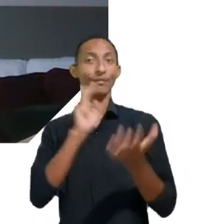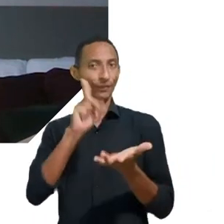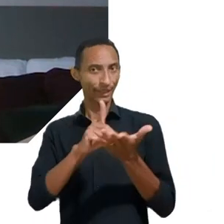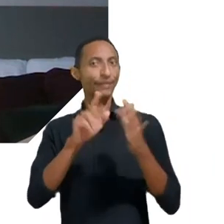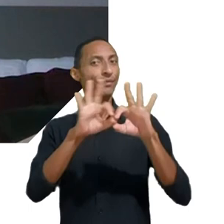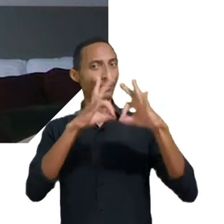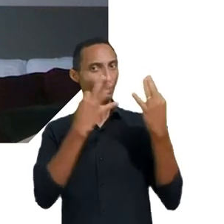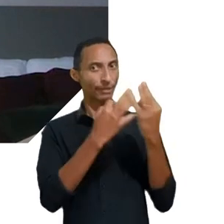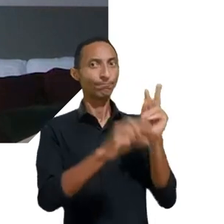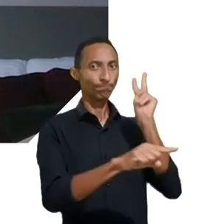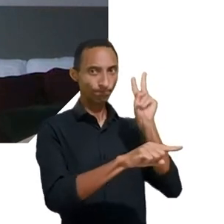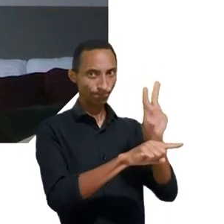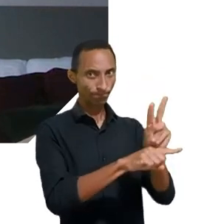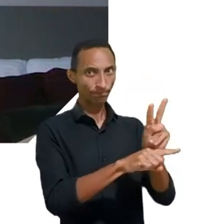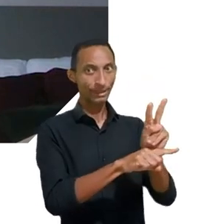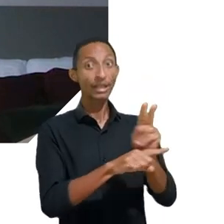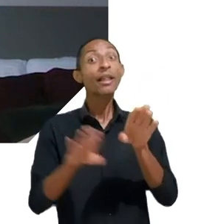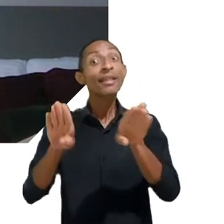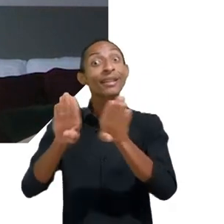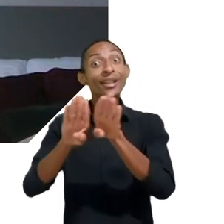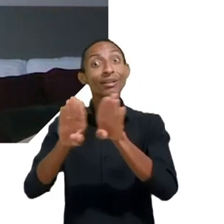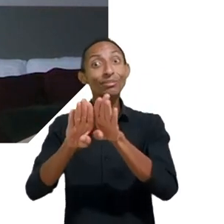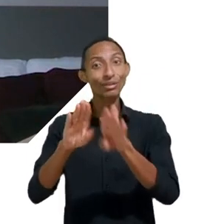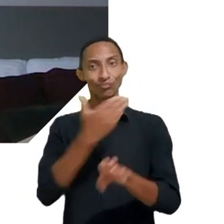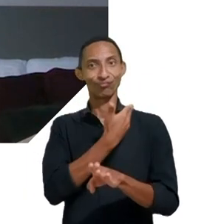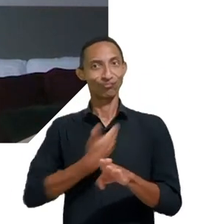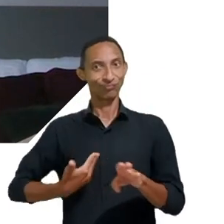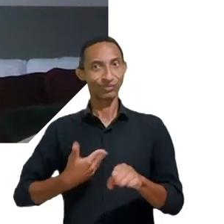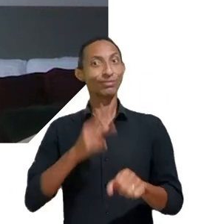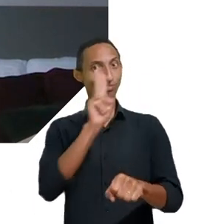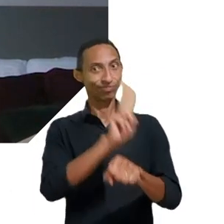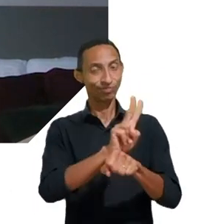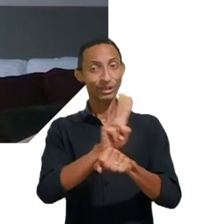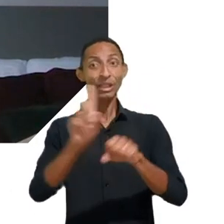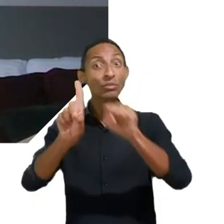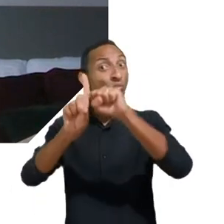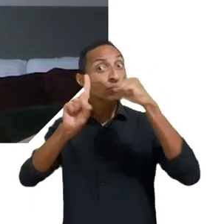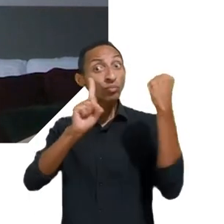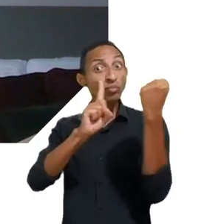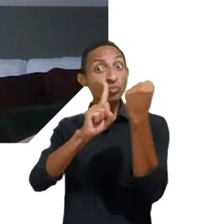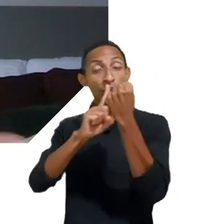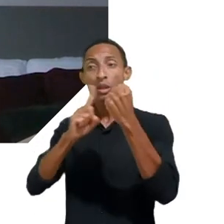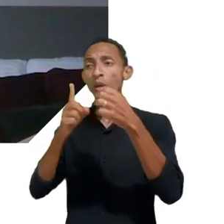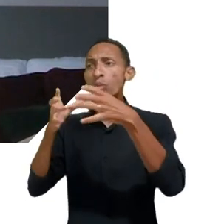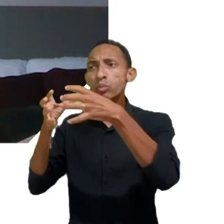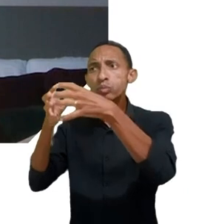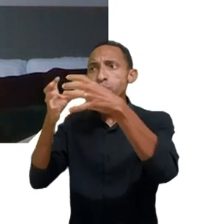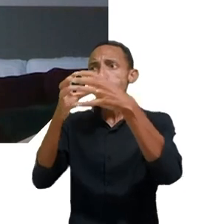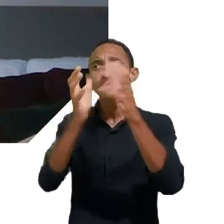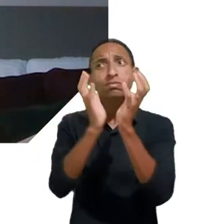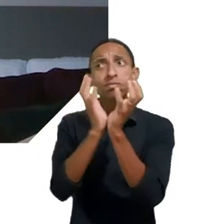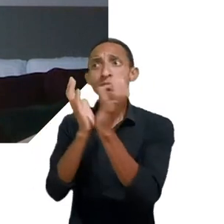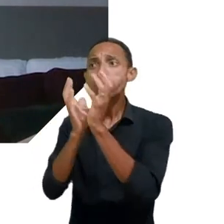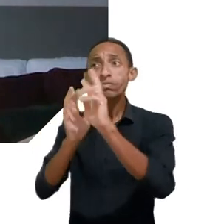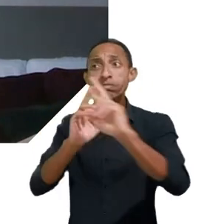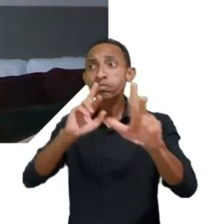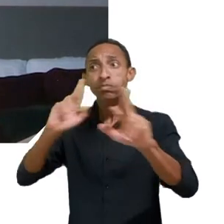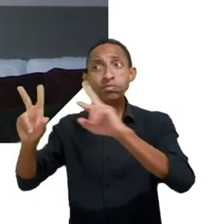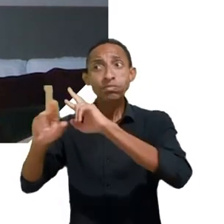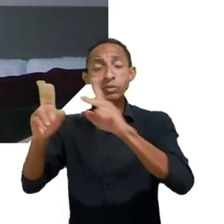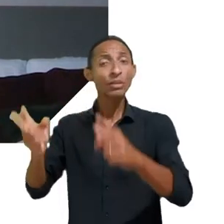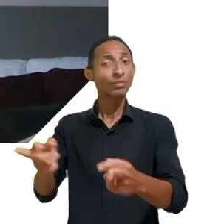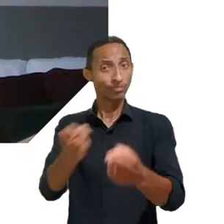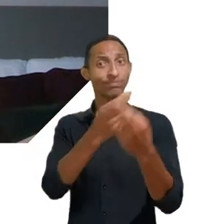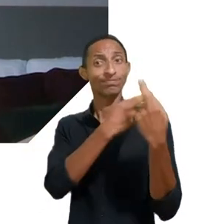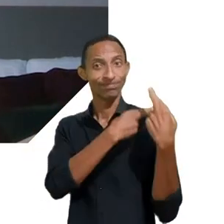do Estado também e ela é da sociedade, ela é dos diferentes grupos da sociedade, e é isso que a gente está fazendo aqui, a gente está fazendo esse